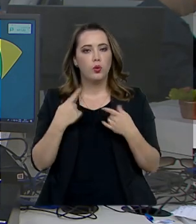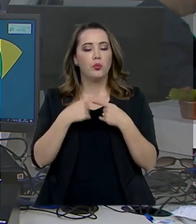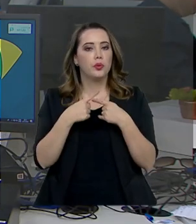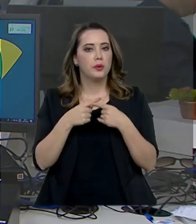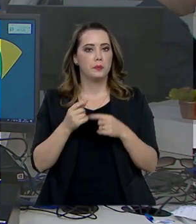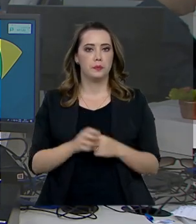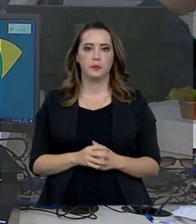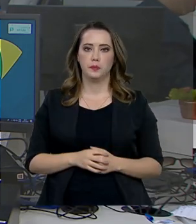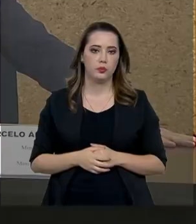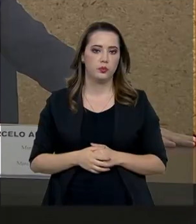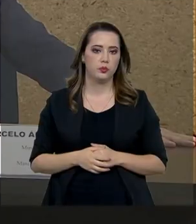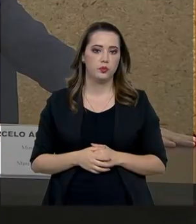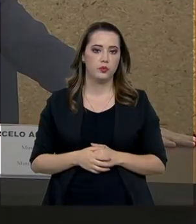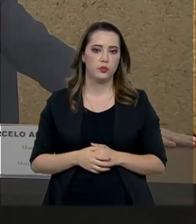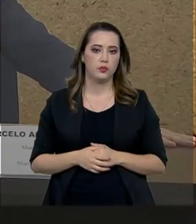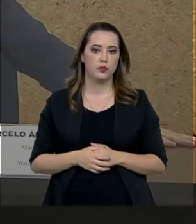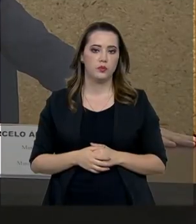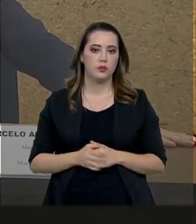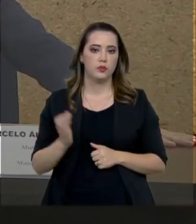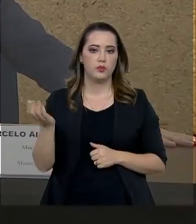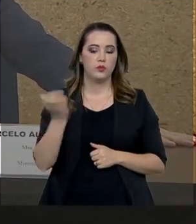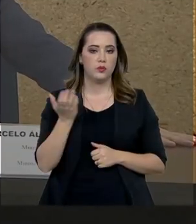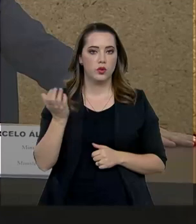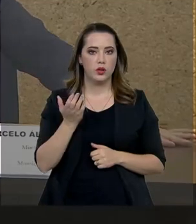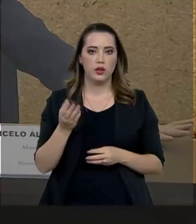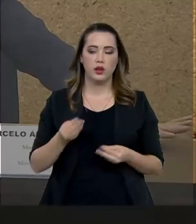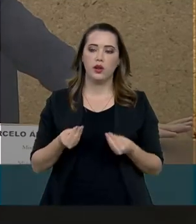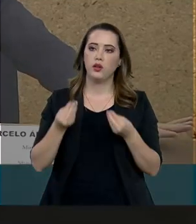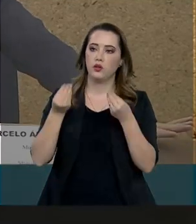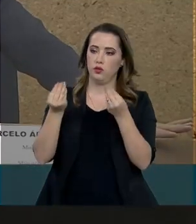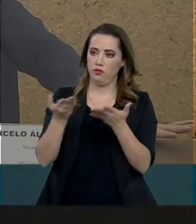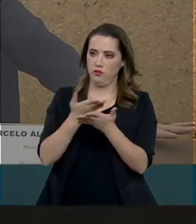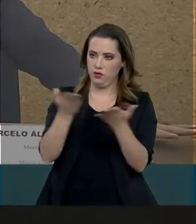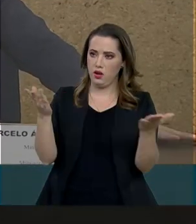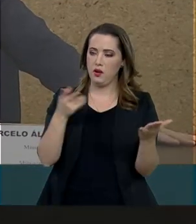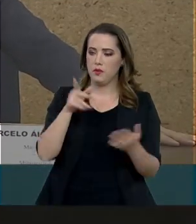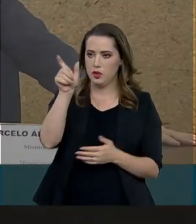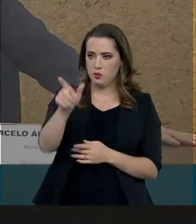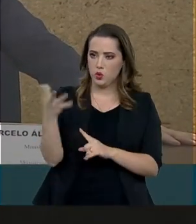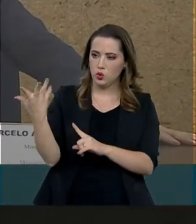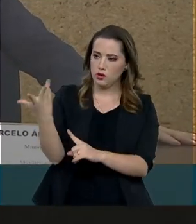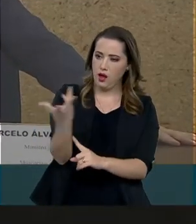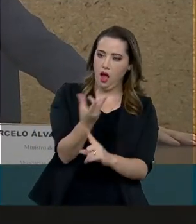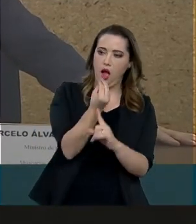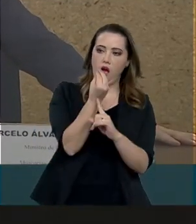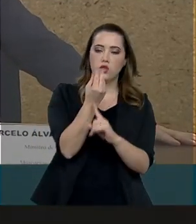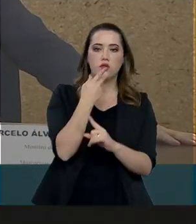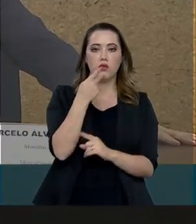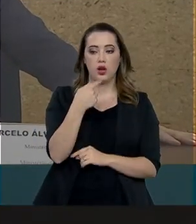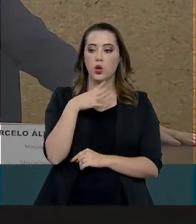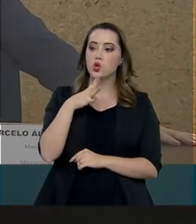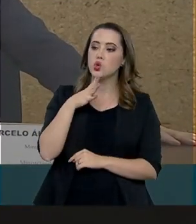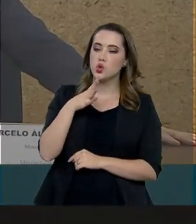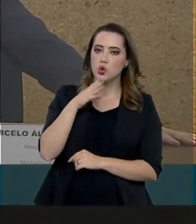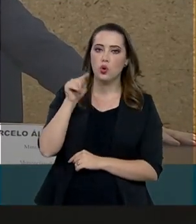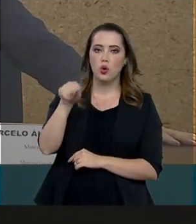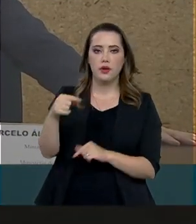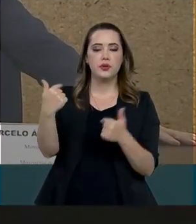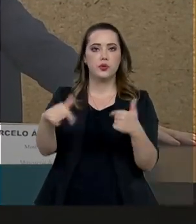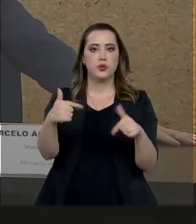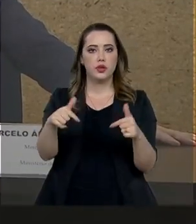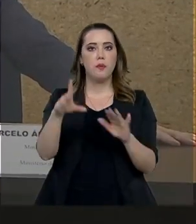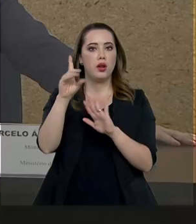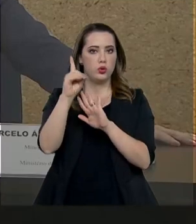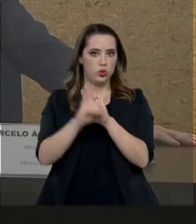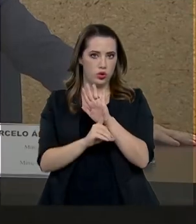distorção. Vamos ouvir. Quero deixar a classe artística muito tranquila em relação ao nosso reconhecimento acerca dos